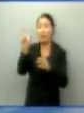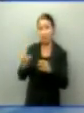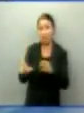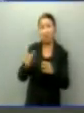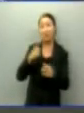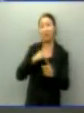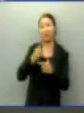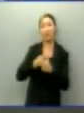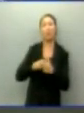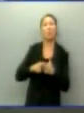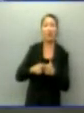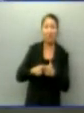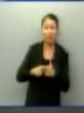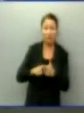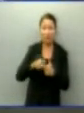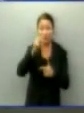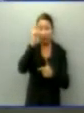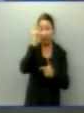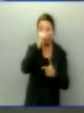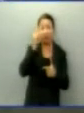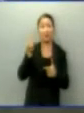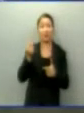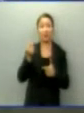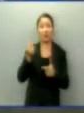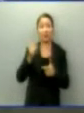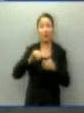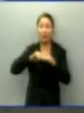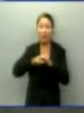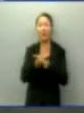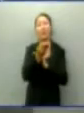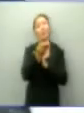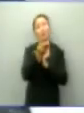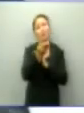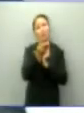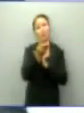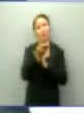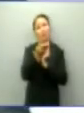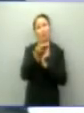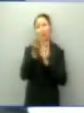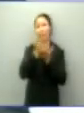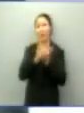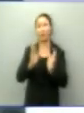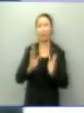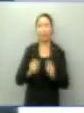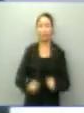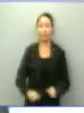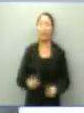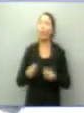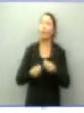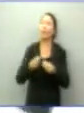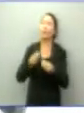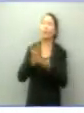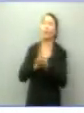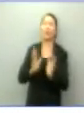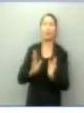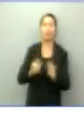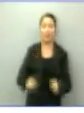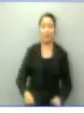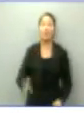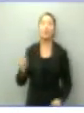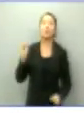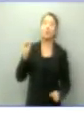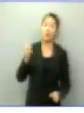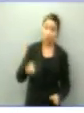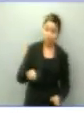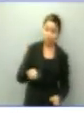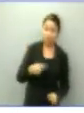Bom, primeiro, fortalecer a política de segurança pública, fortalecer a vigilância na fronteira do nosso Estado para prevenir a